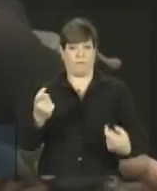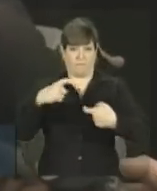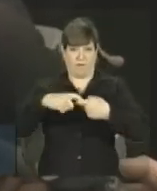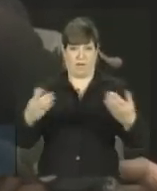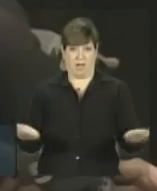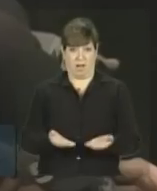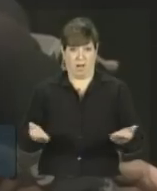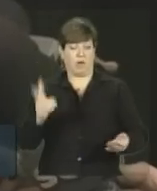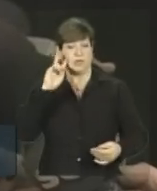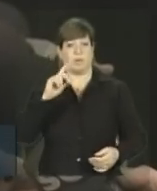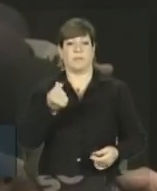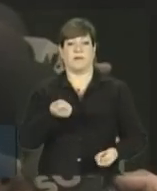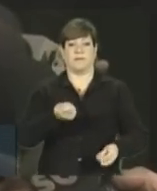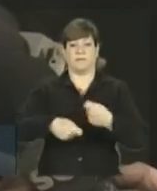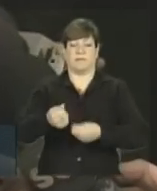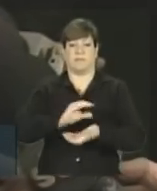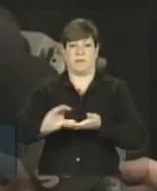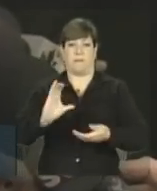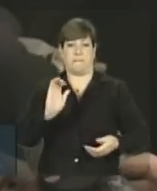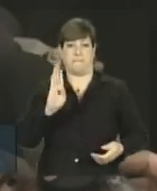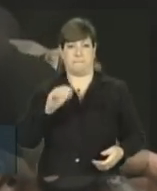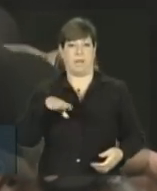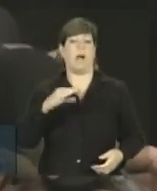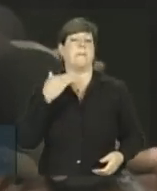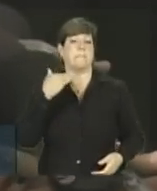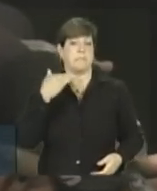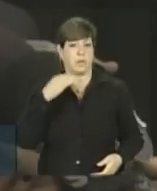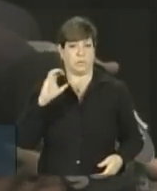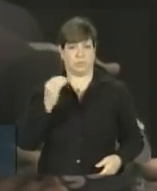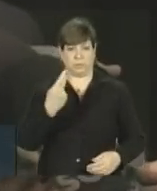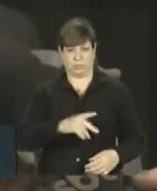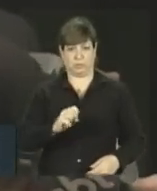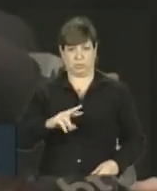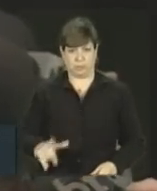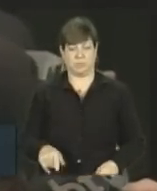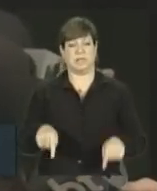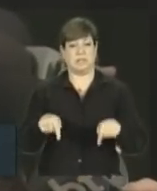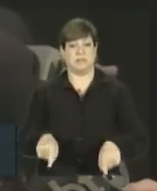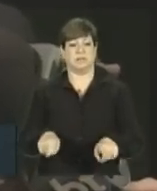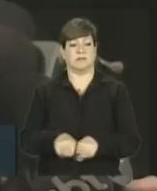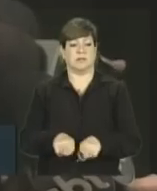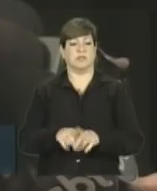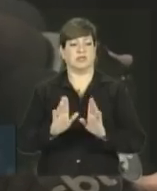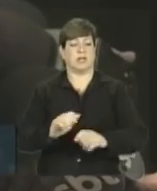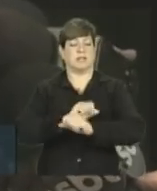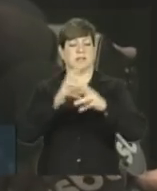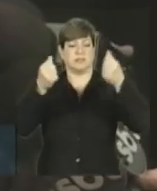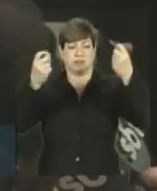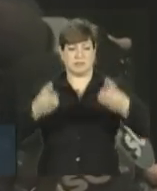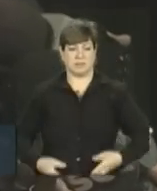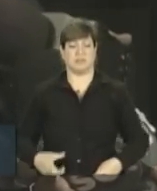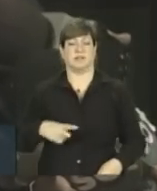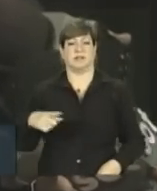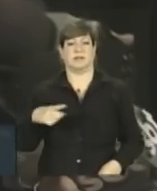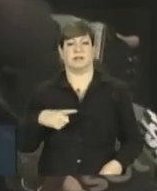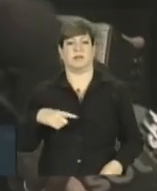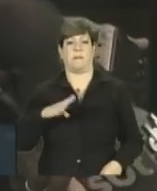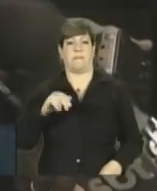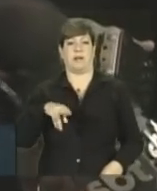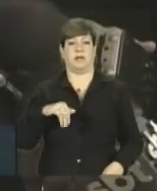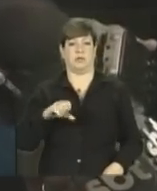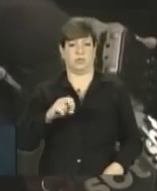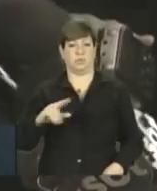é a questão do financiamento pelo Banrisul. E isso já foi suficientemente esclarecido. Ou o Banrisul está